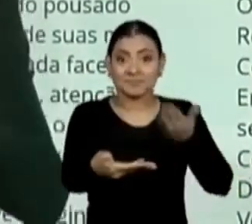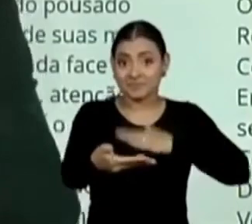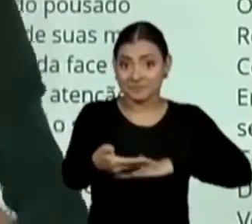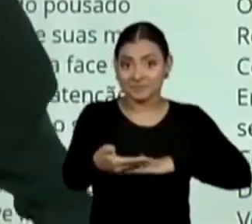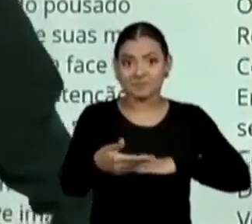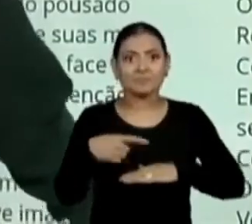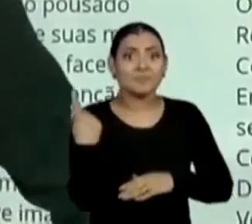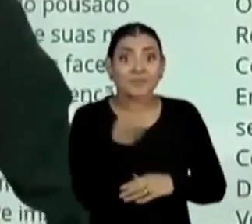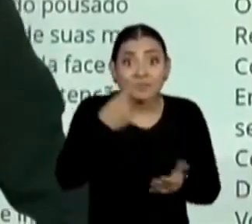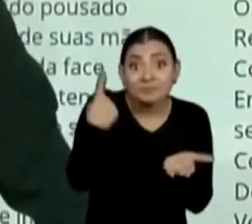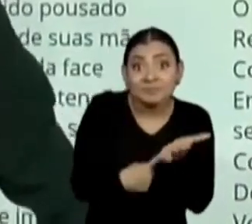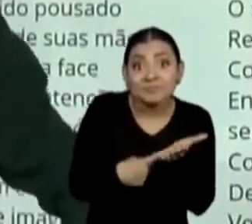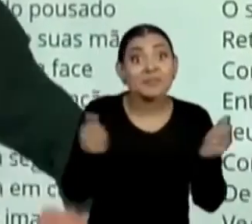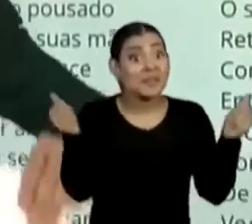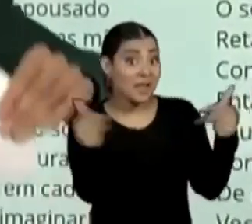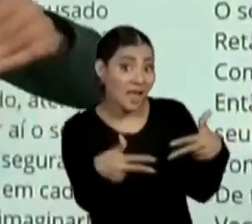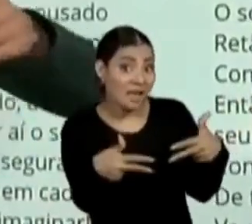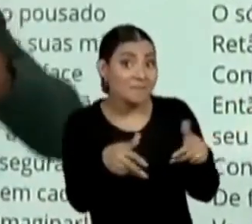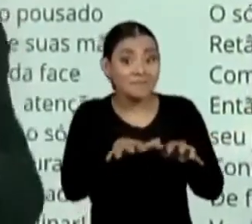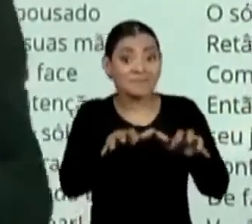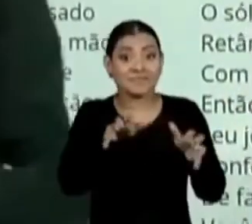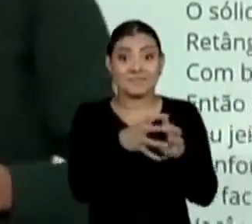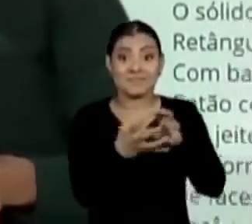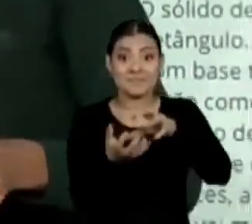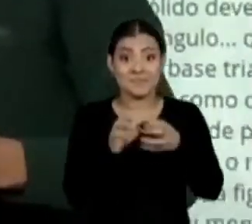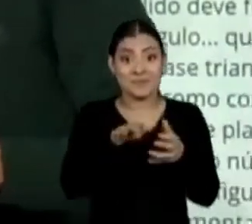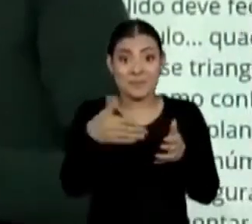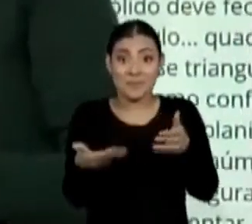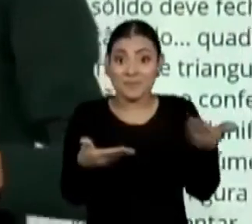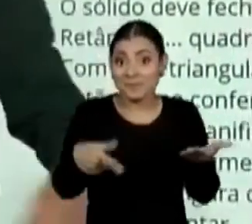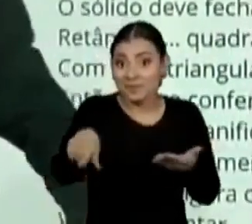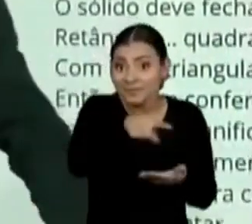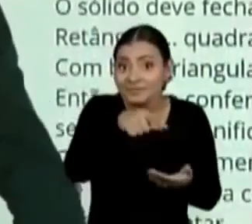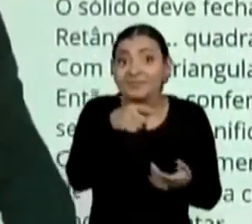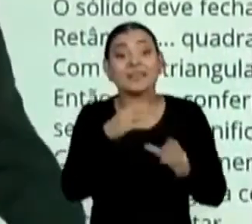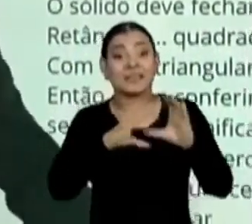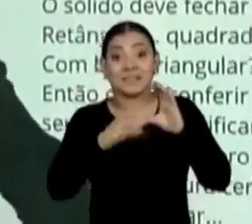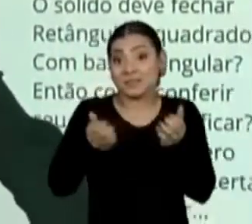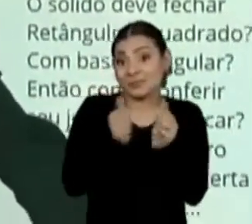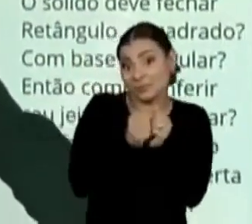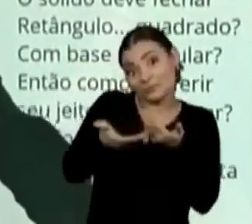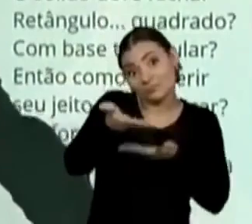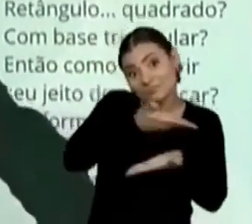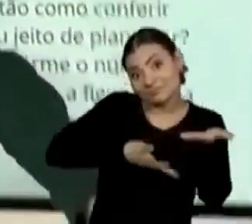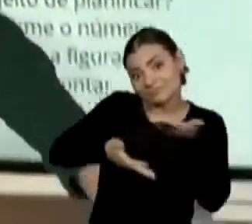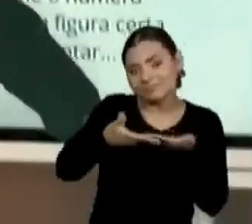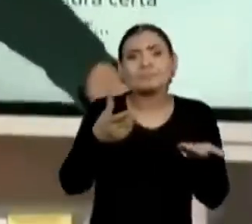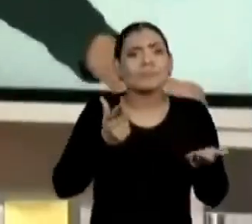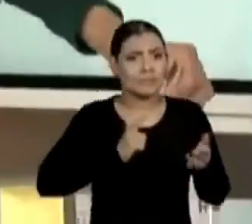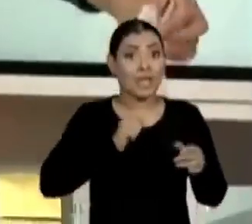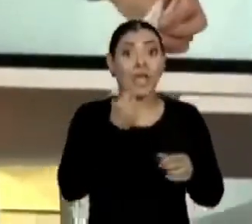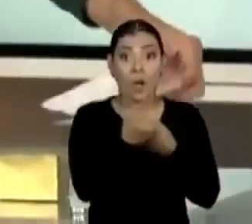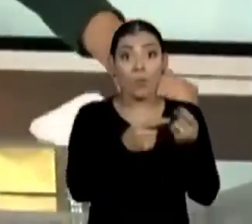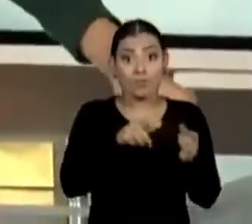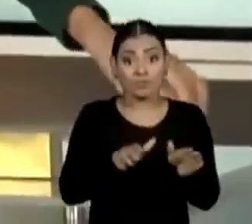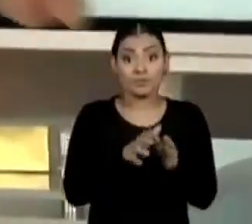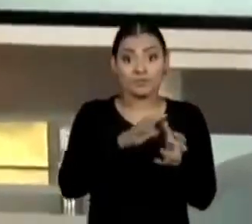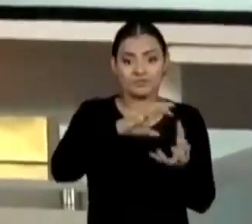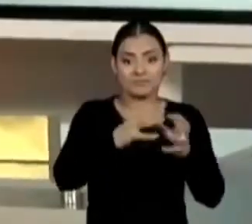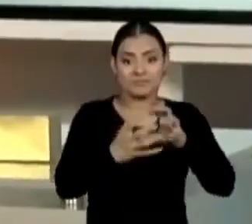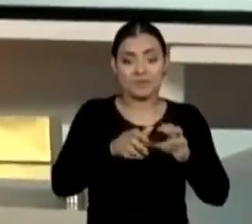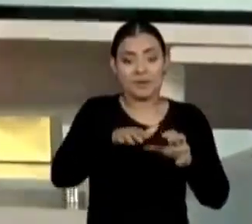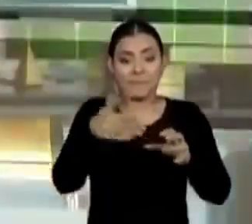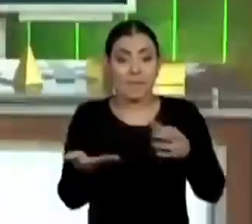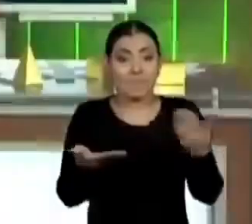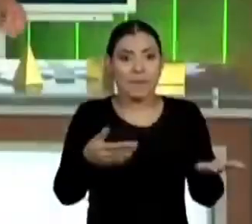Nós fizemos, então, o rap da planificação. Cantei aqui para vocês. Aqui eu tenho algumas planificações e eu vou mostrar